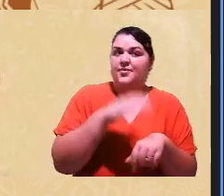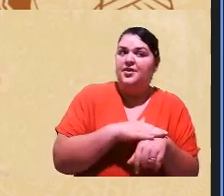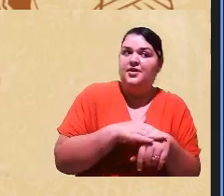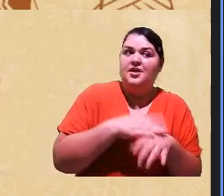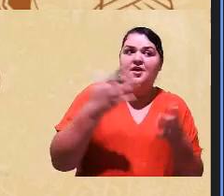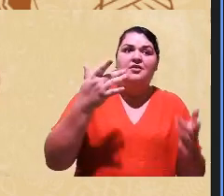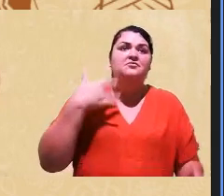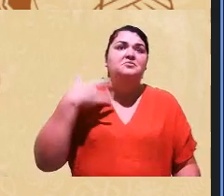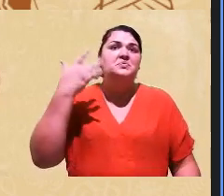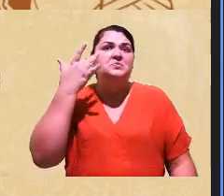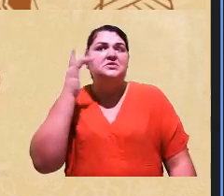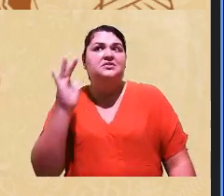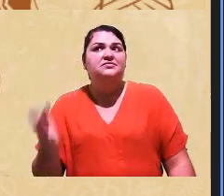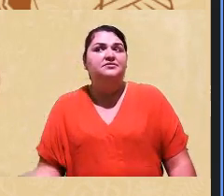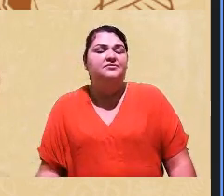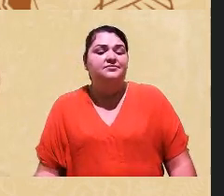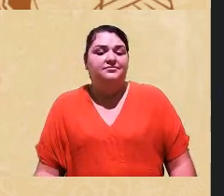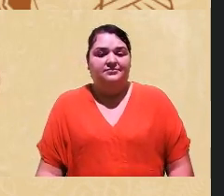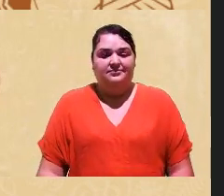mais